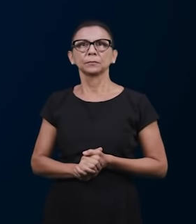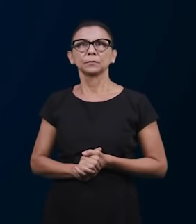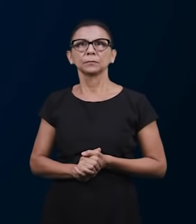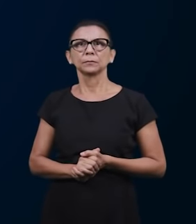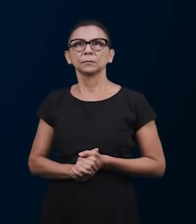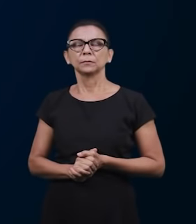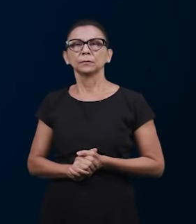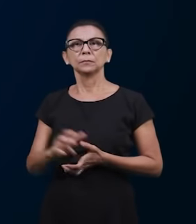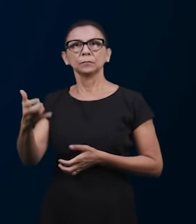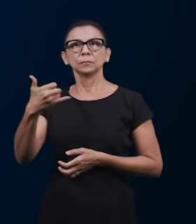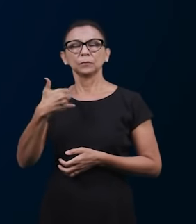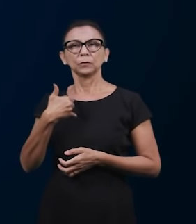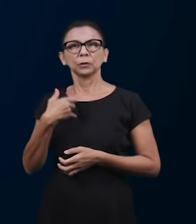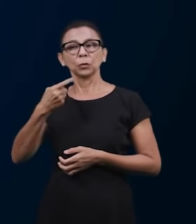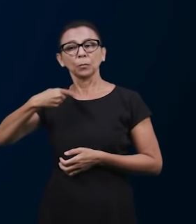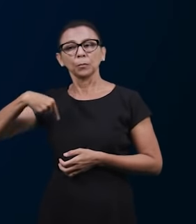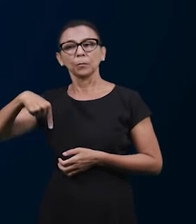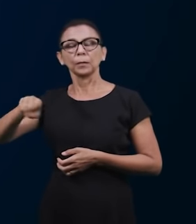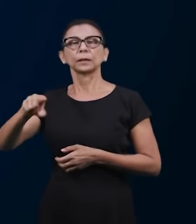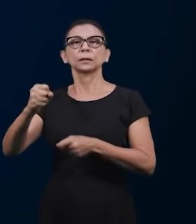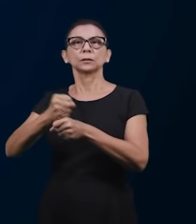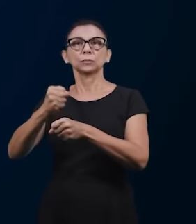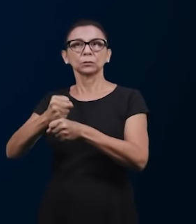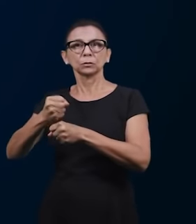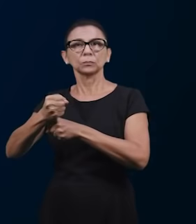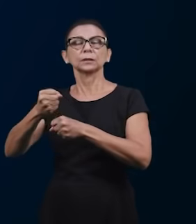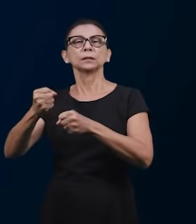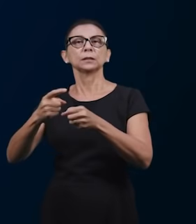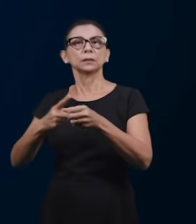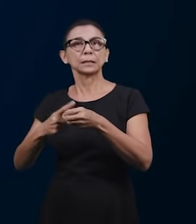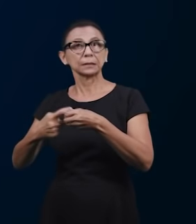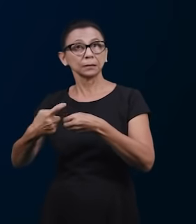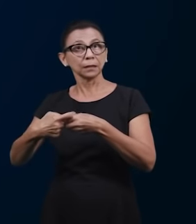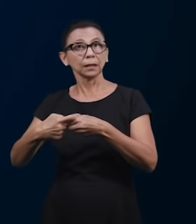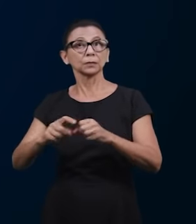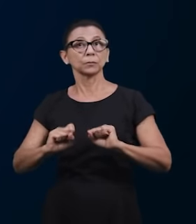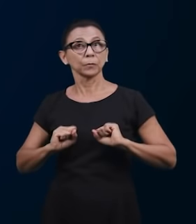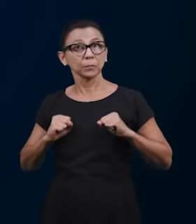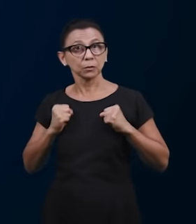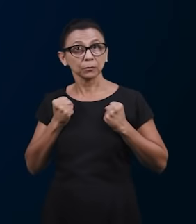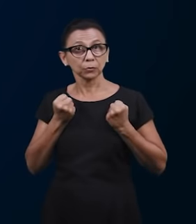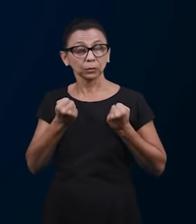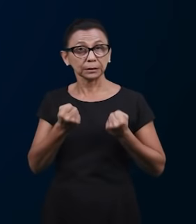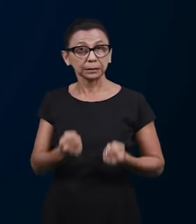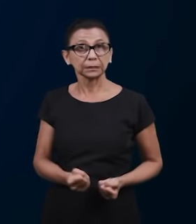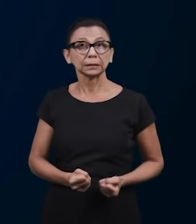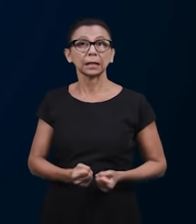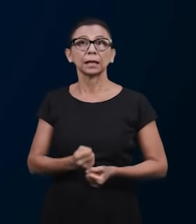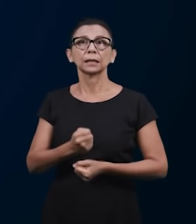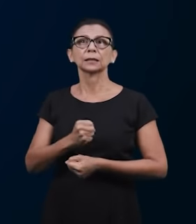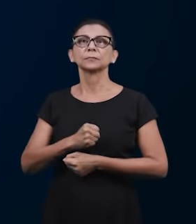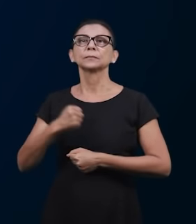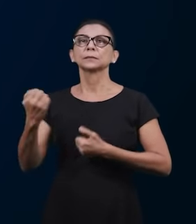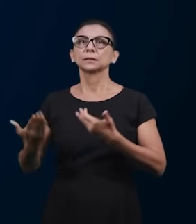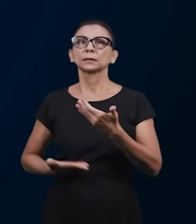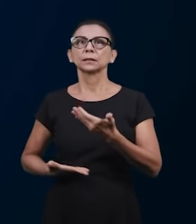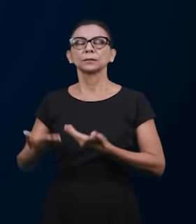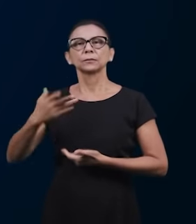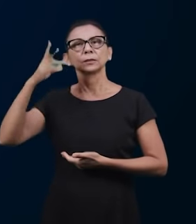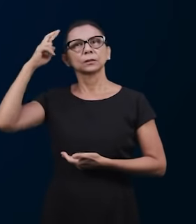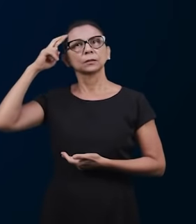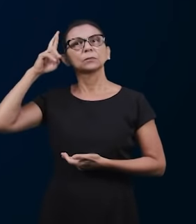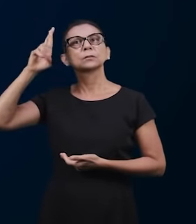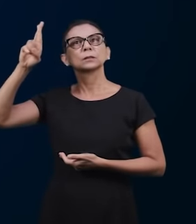esforzamos as mãos para o bem. E esforzar as mãos para o bem é servir na